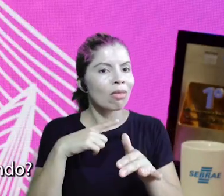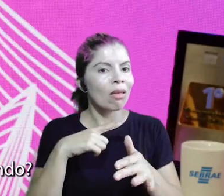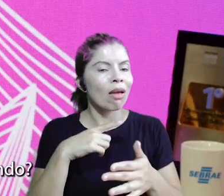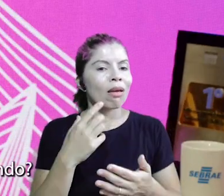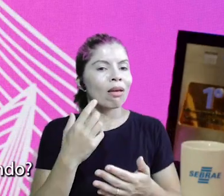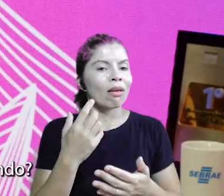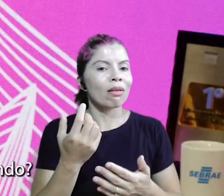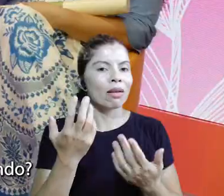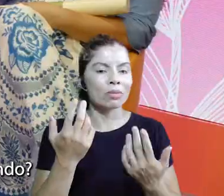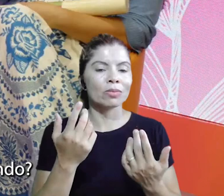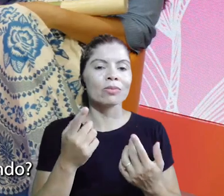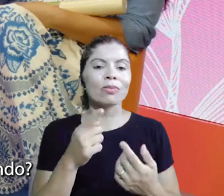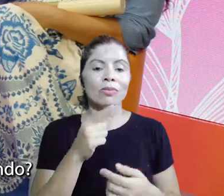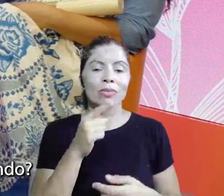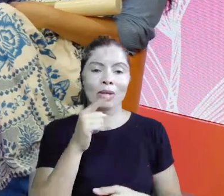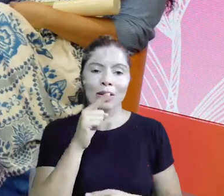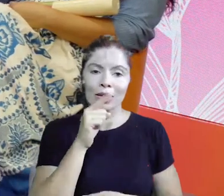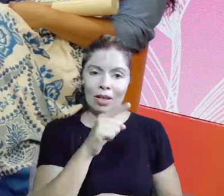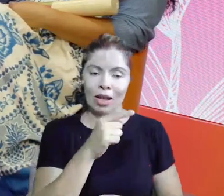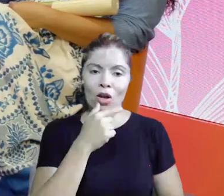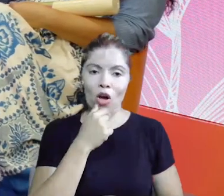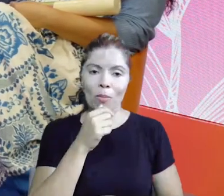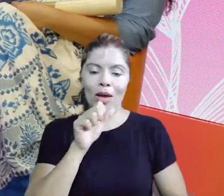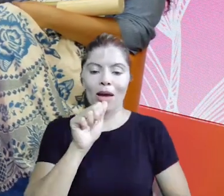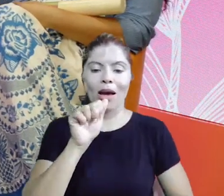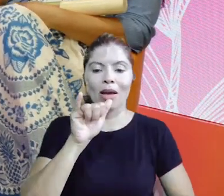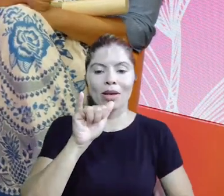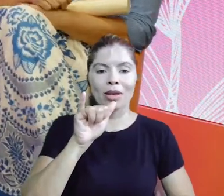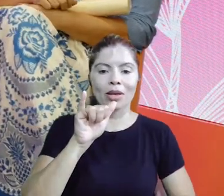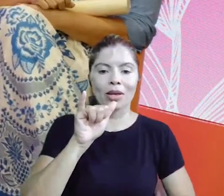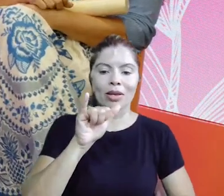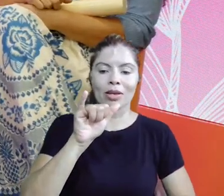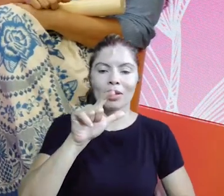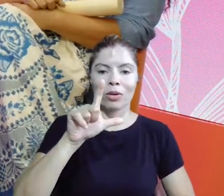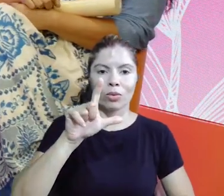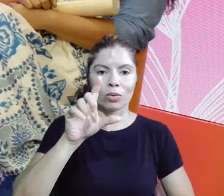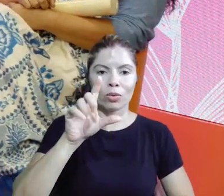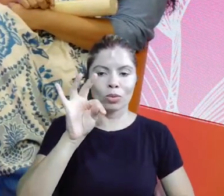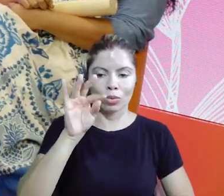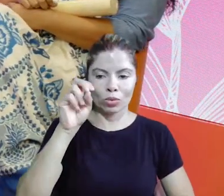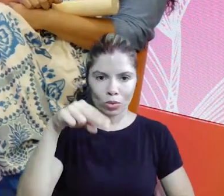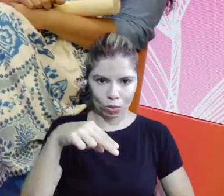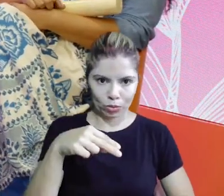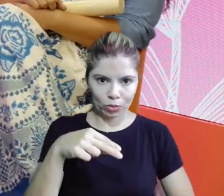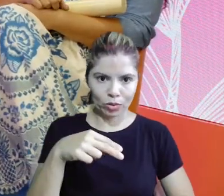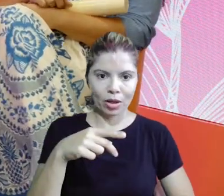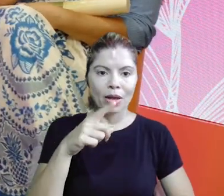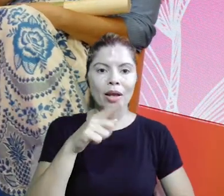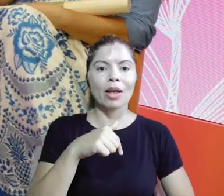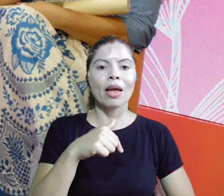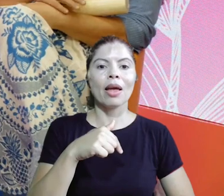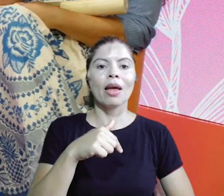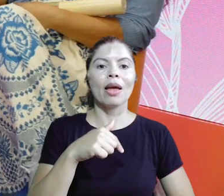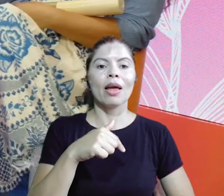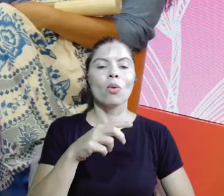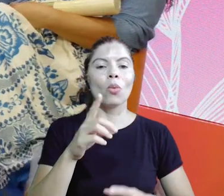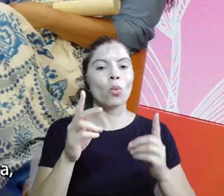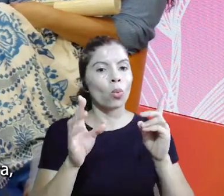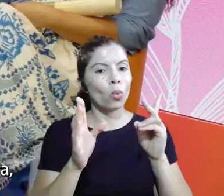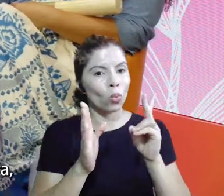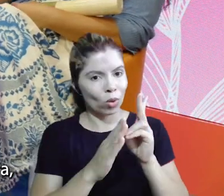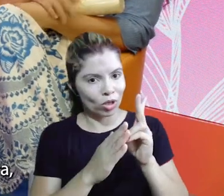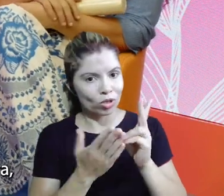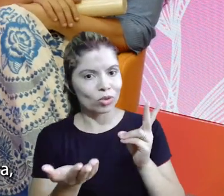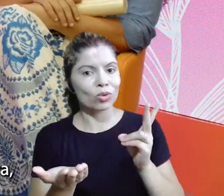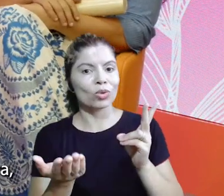você espalha isso para o mundo? O Ailton Krenak, né, o nosso famoso índio